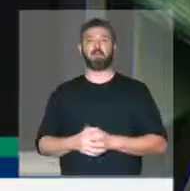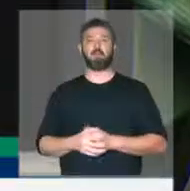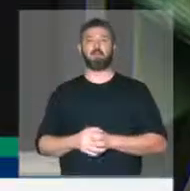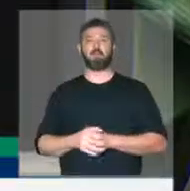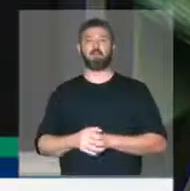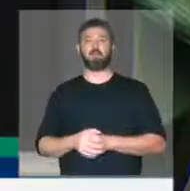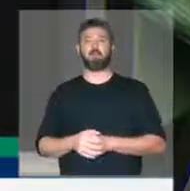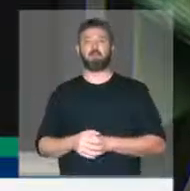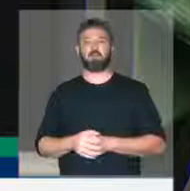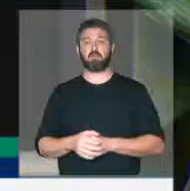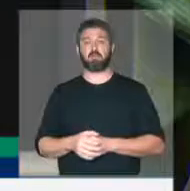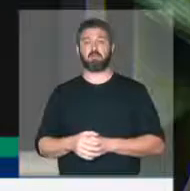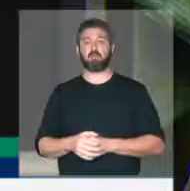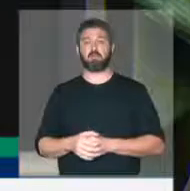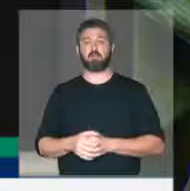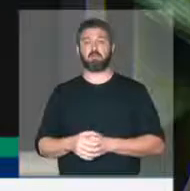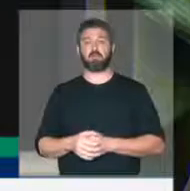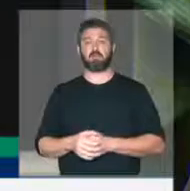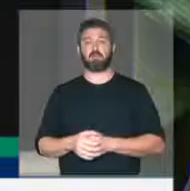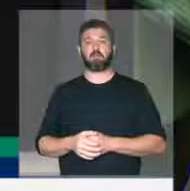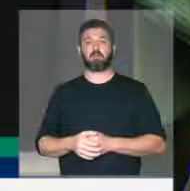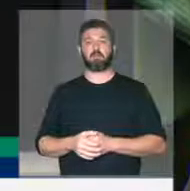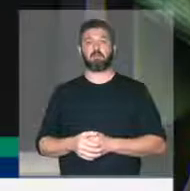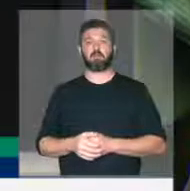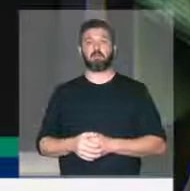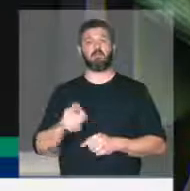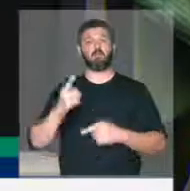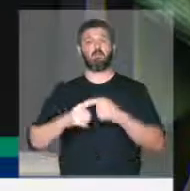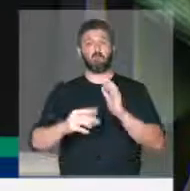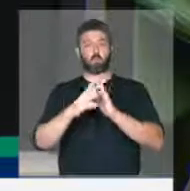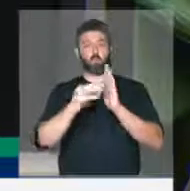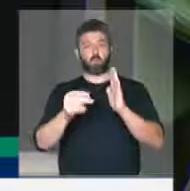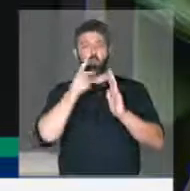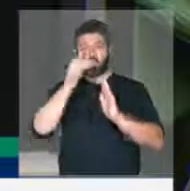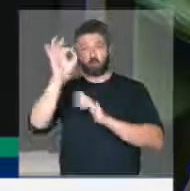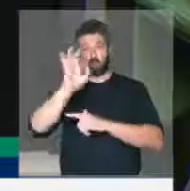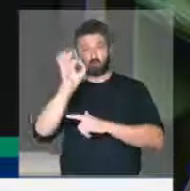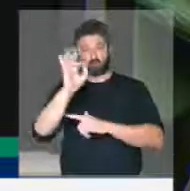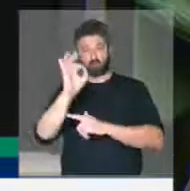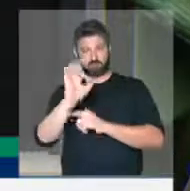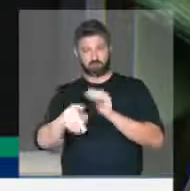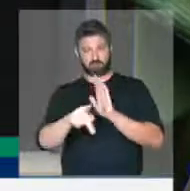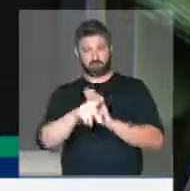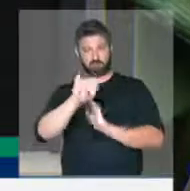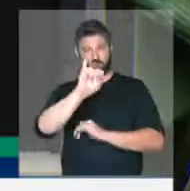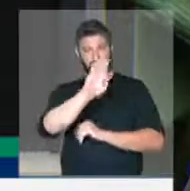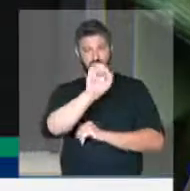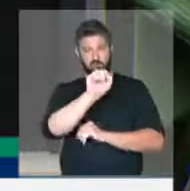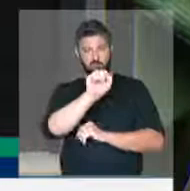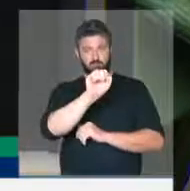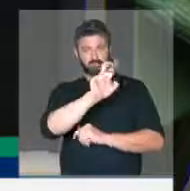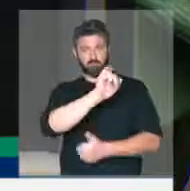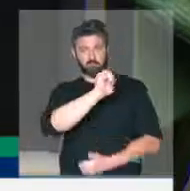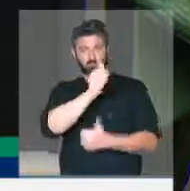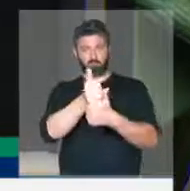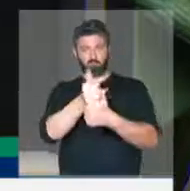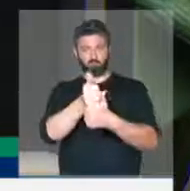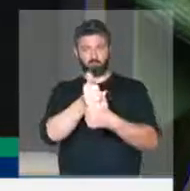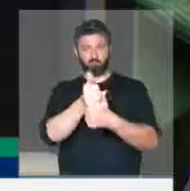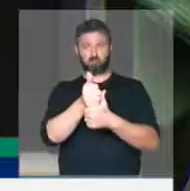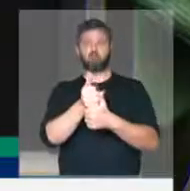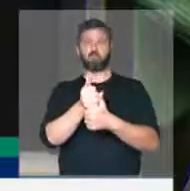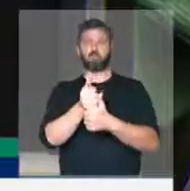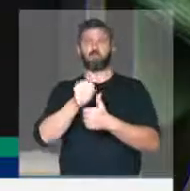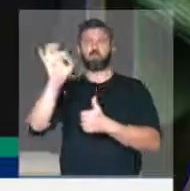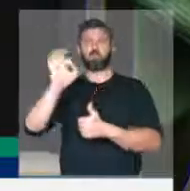porque esse modelo que qualificou que a alíquota do IBS que vai substituir